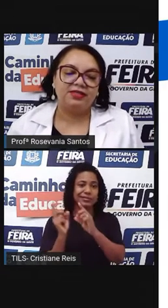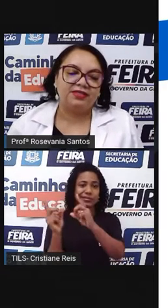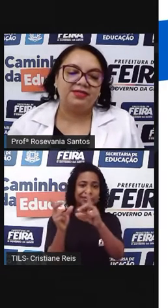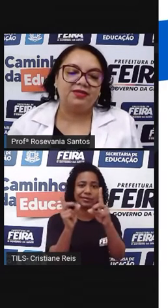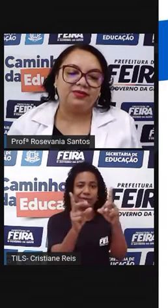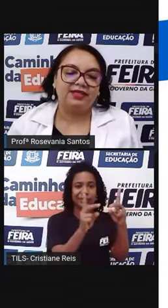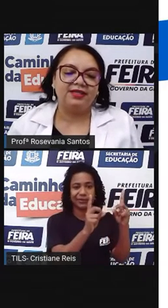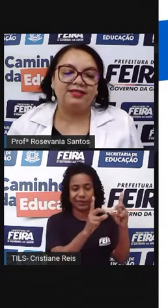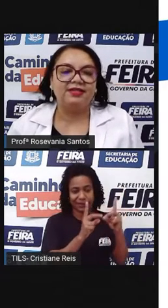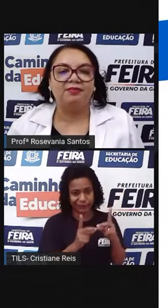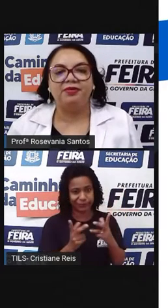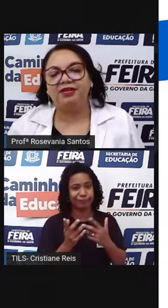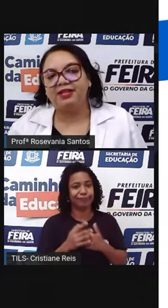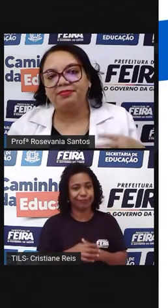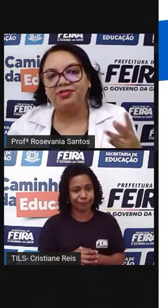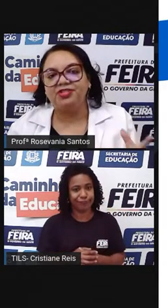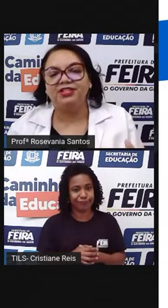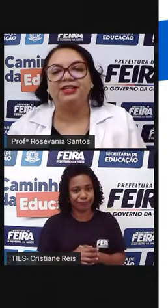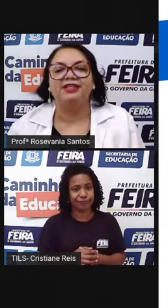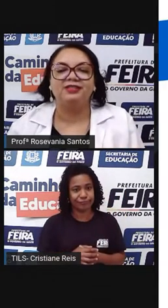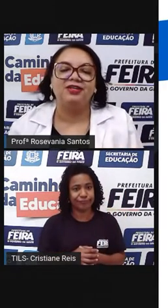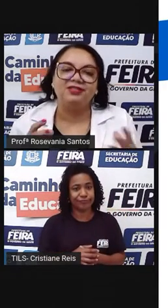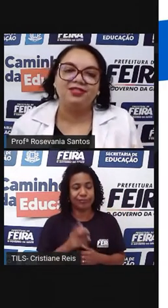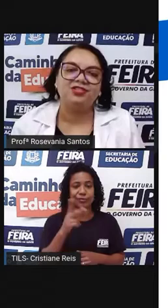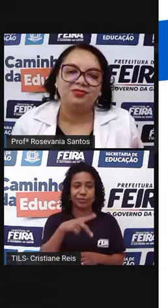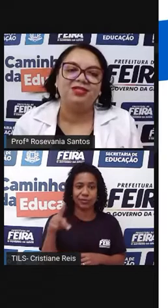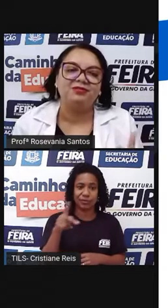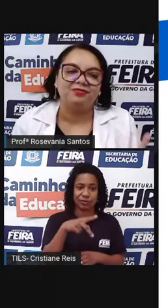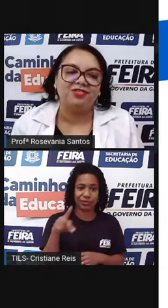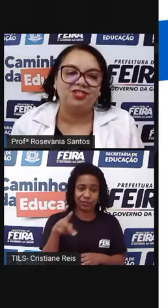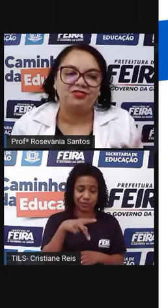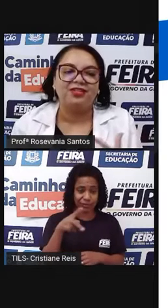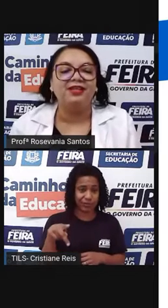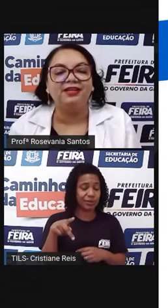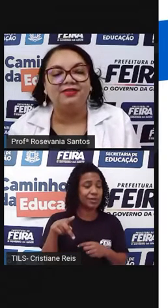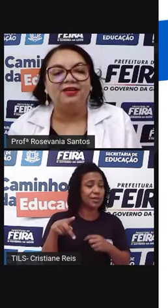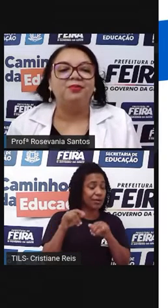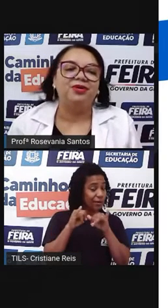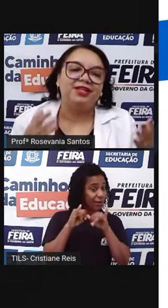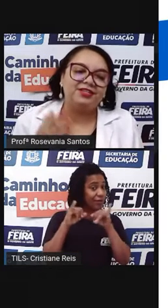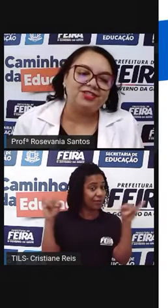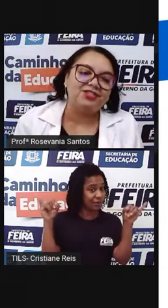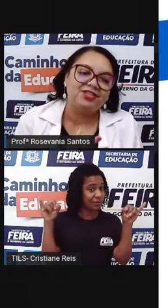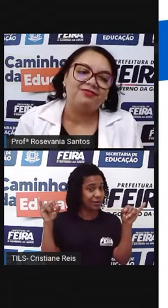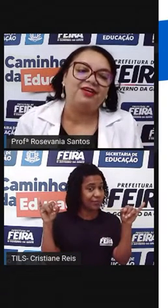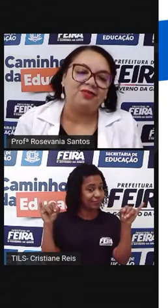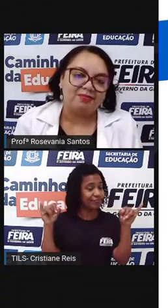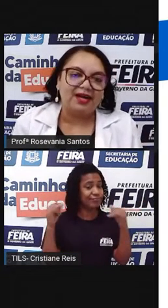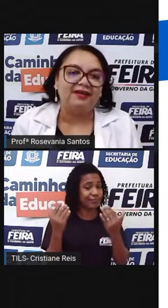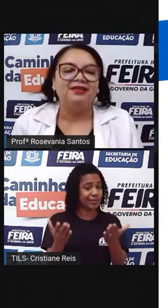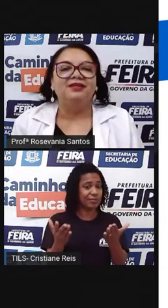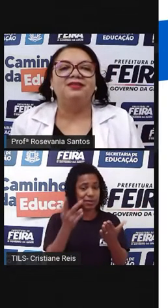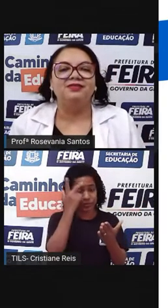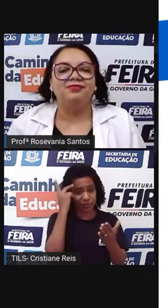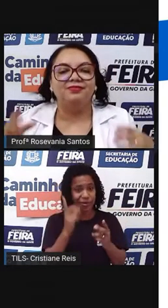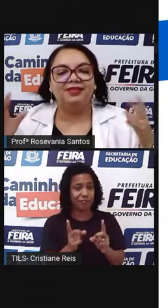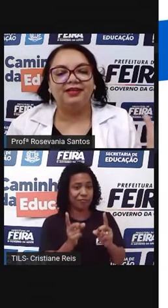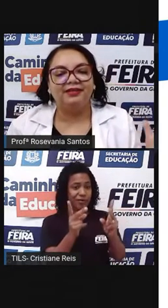deveria acontecer, mas acontece, e a prova até pedir, né, que só existe mesmo gente vendendo, porque tem gente que vai comprar.